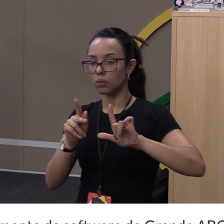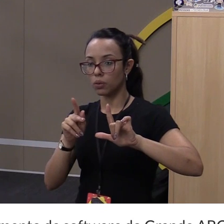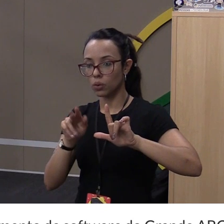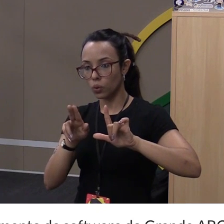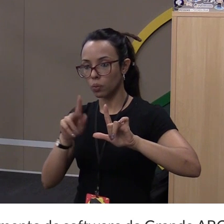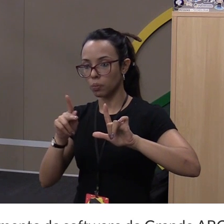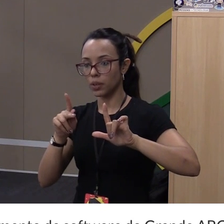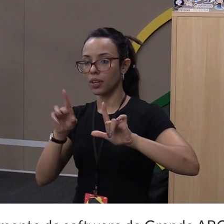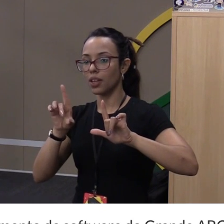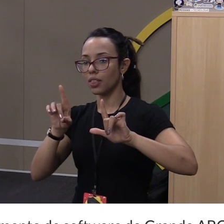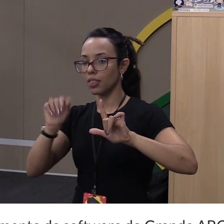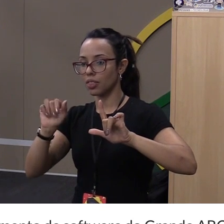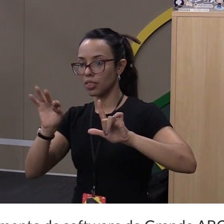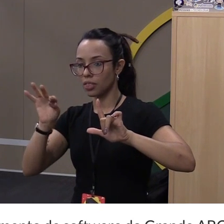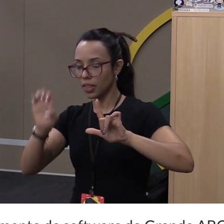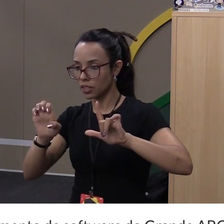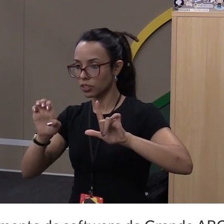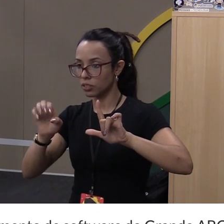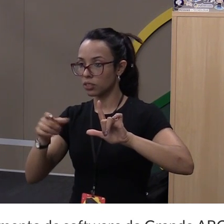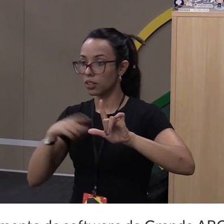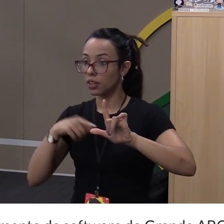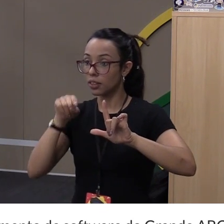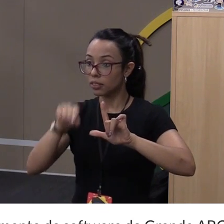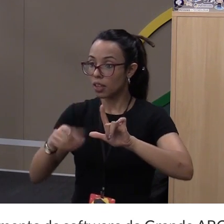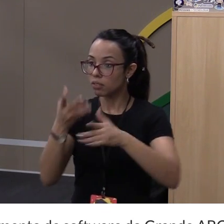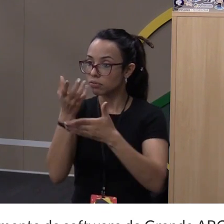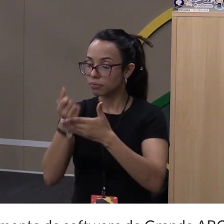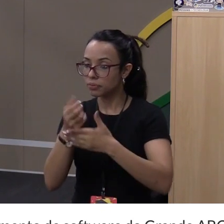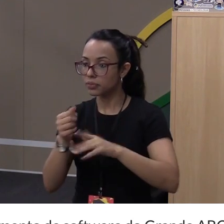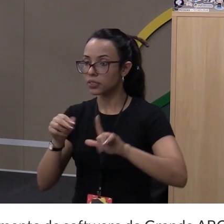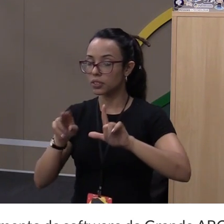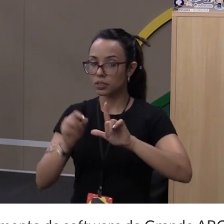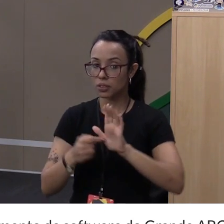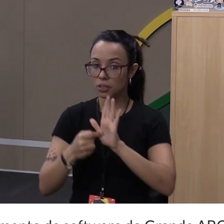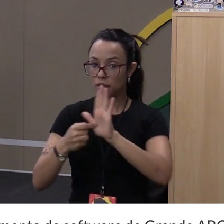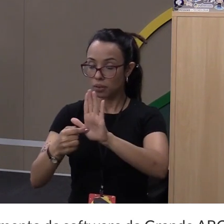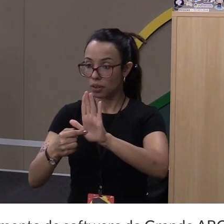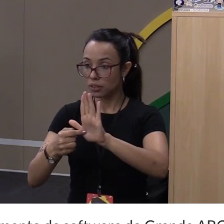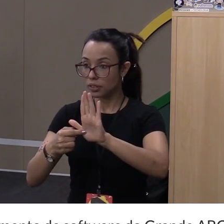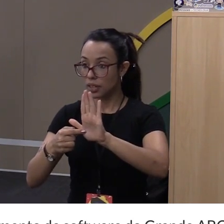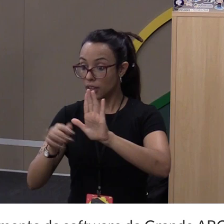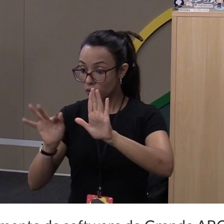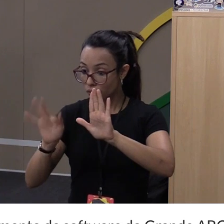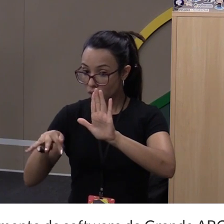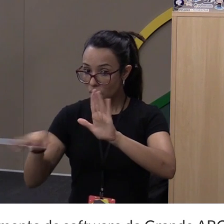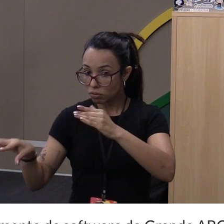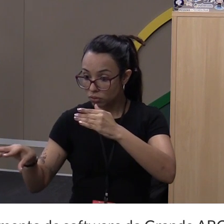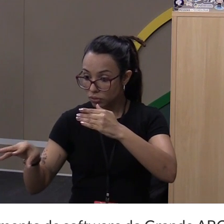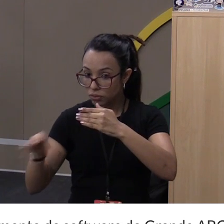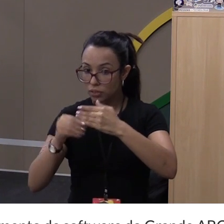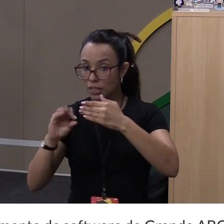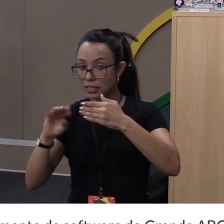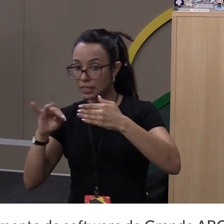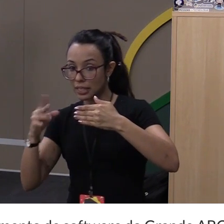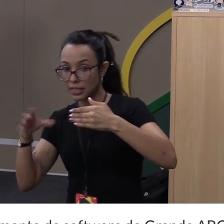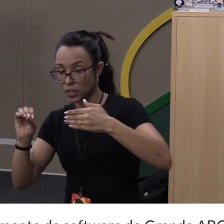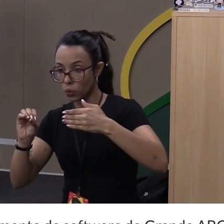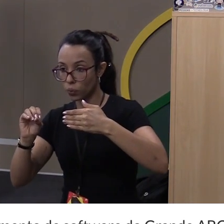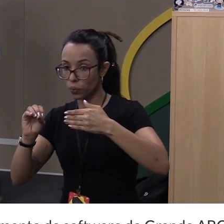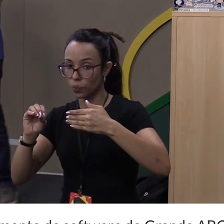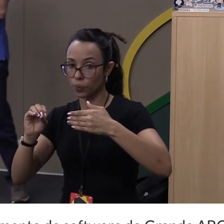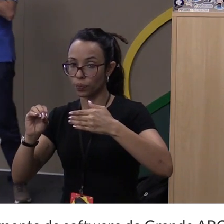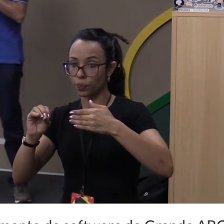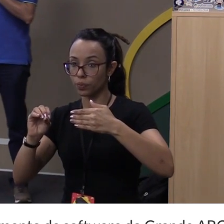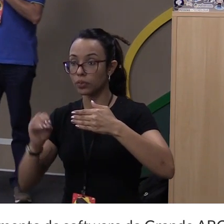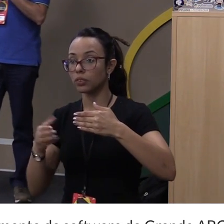Ele faz um GET para API Quotes com o número da página. E quando ele termina, ele adiciona as citações. Então,